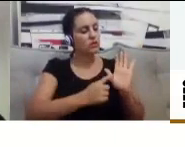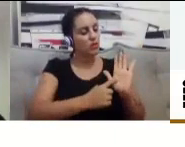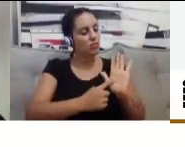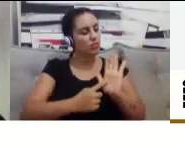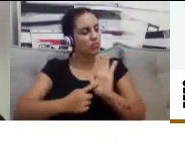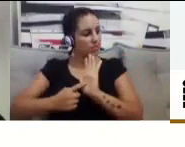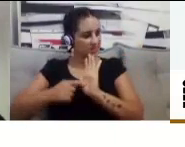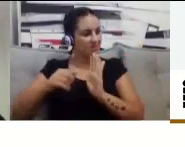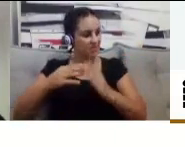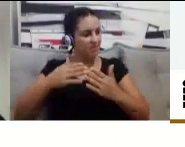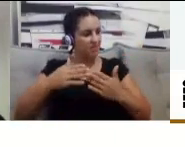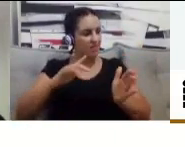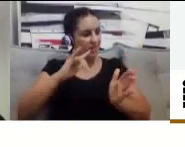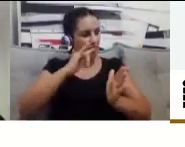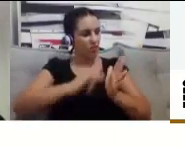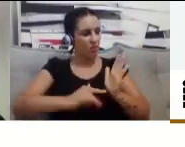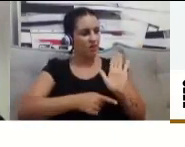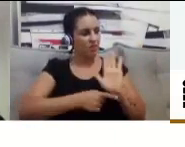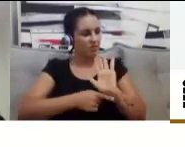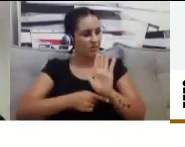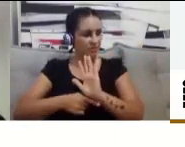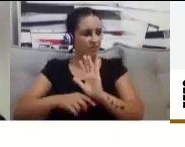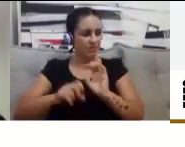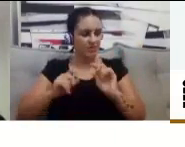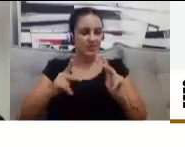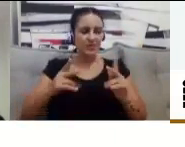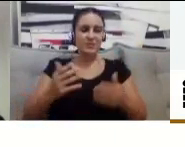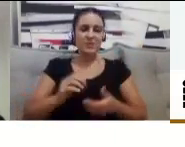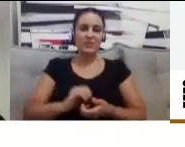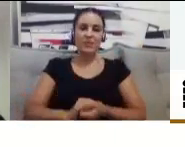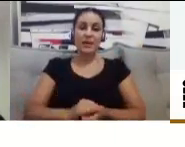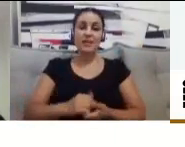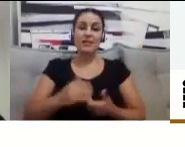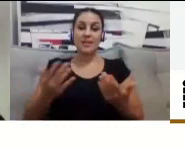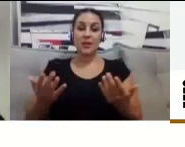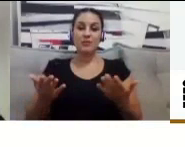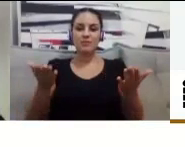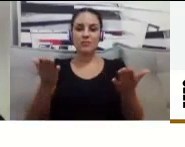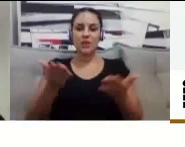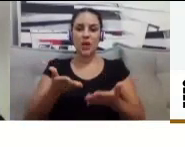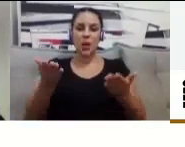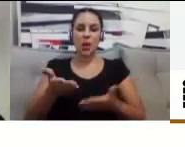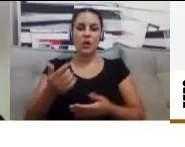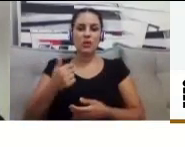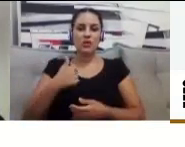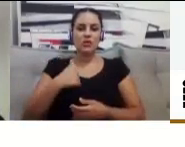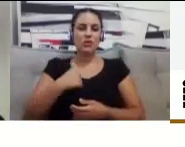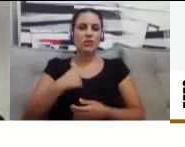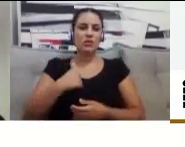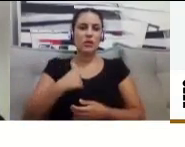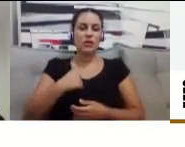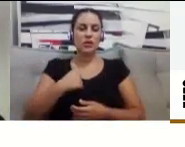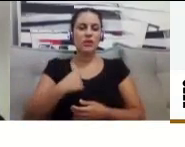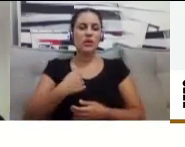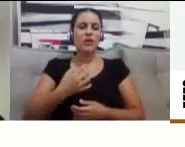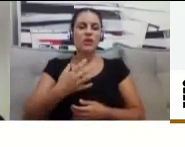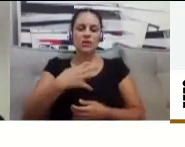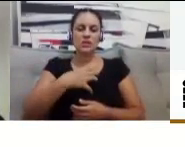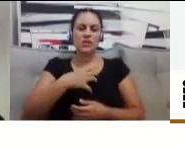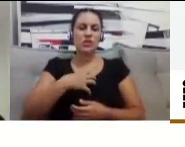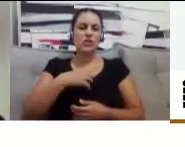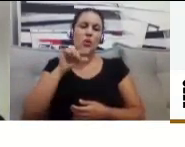Hoje eu estou, não sei se quem me conhece pode estar percebendo, estou meio, é um pouquinho baixo astral, assim, que eu estou meio doentinha hoje.